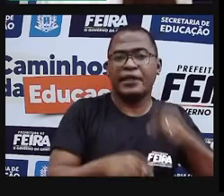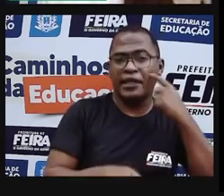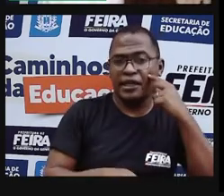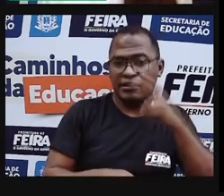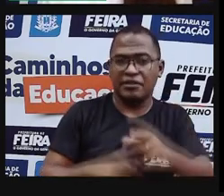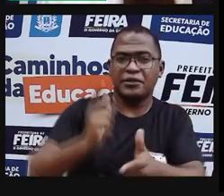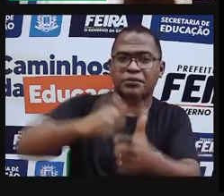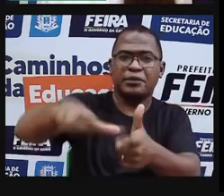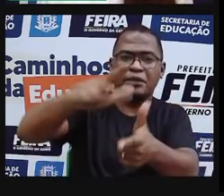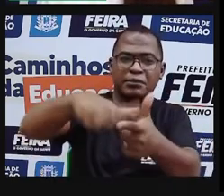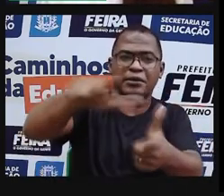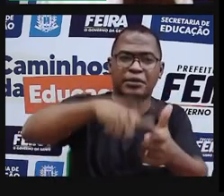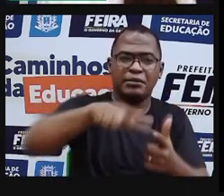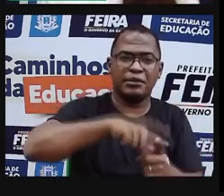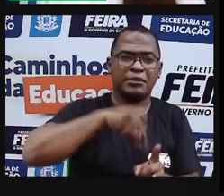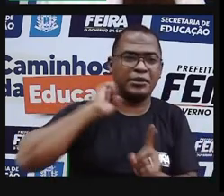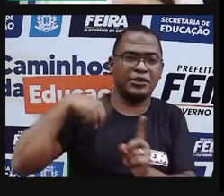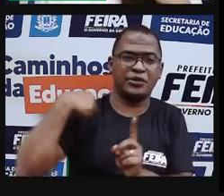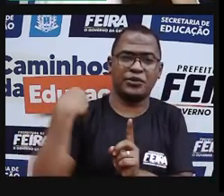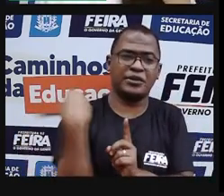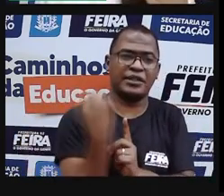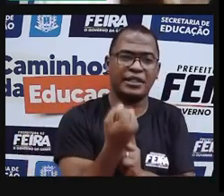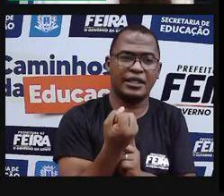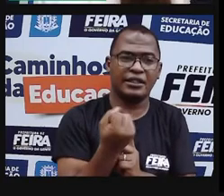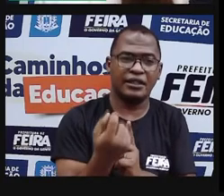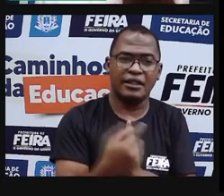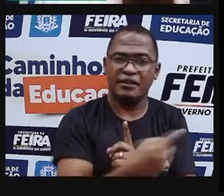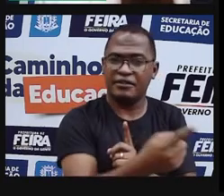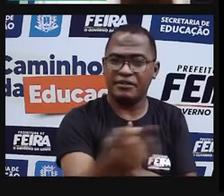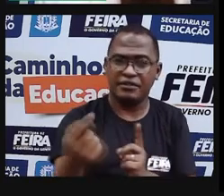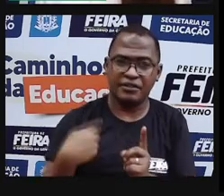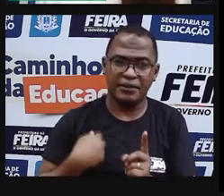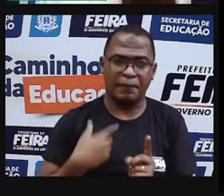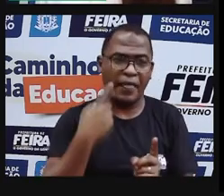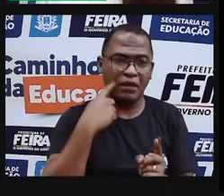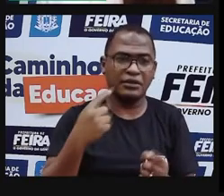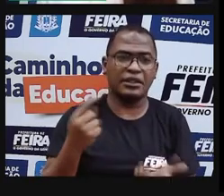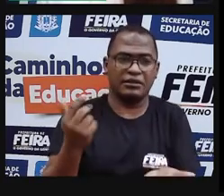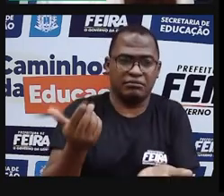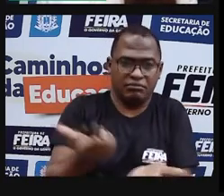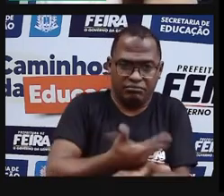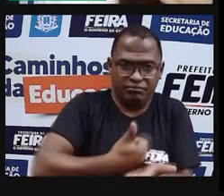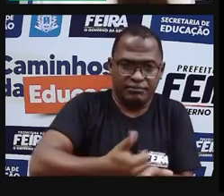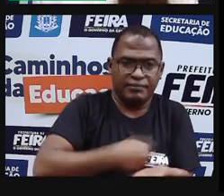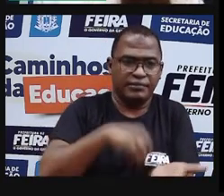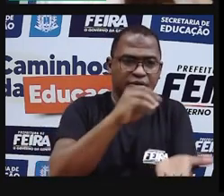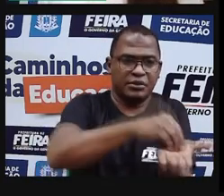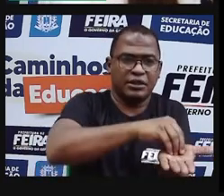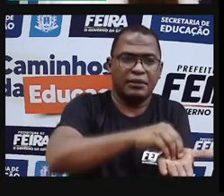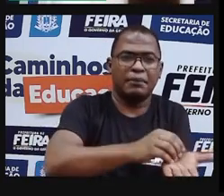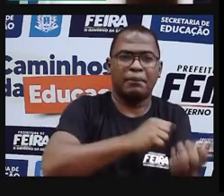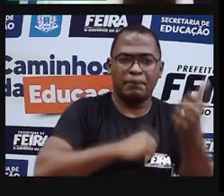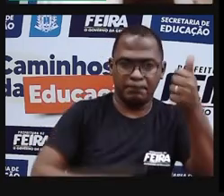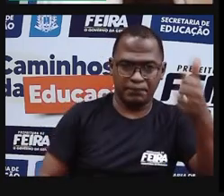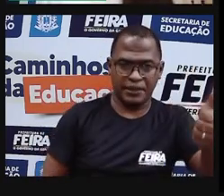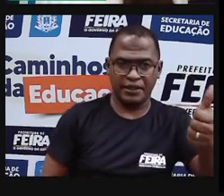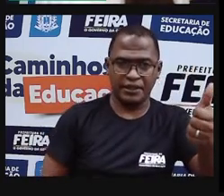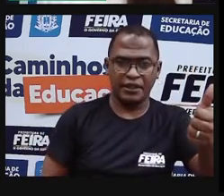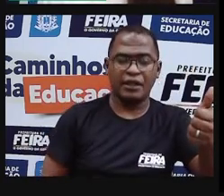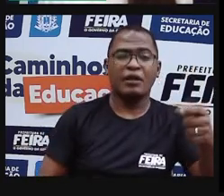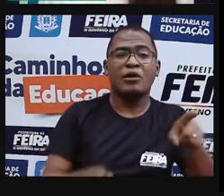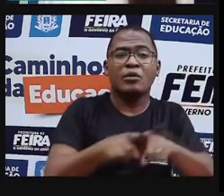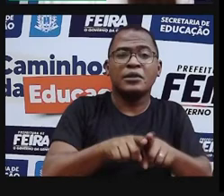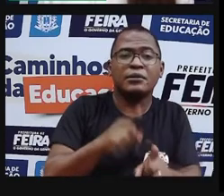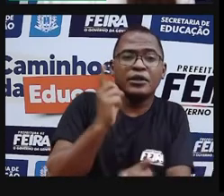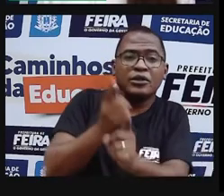a nossa realidade, né? Uma realidade positiva, né? Que são as tradições, a nossa alegria, a alegria do